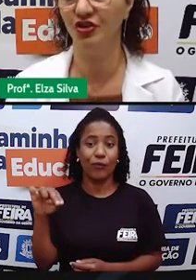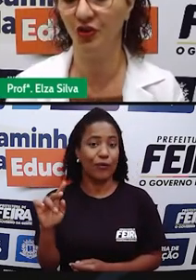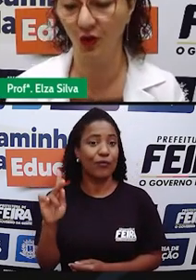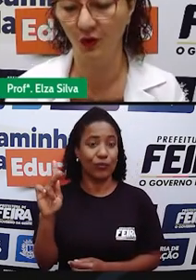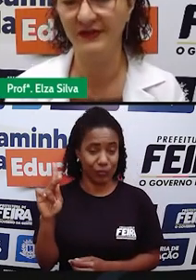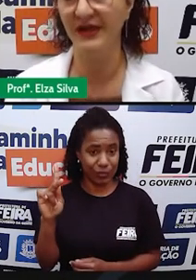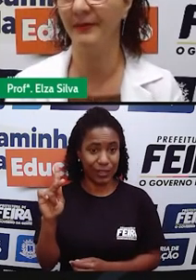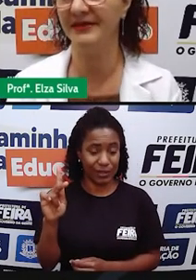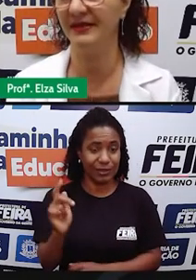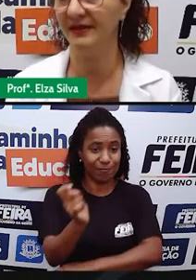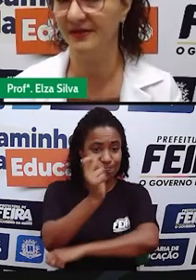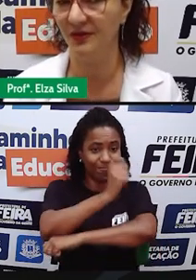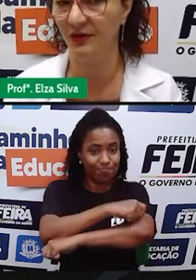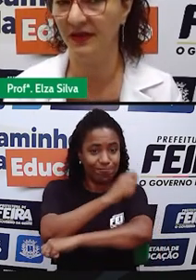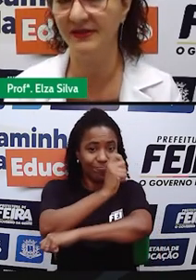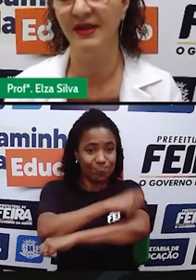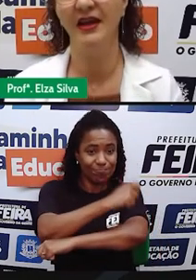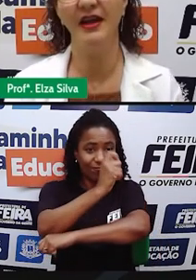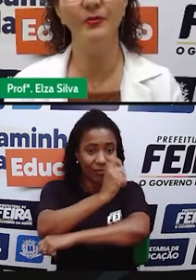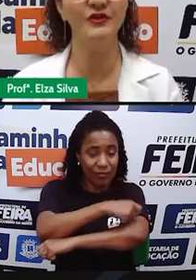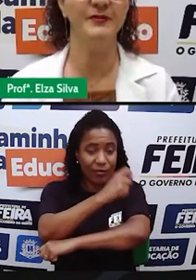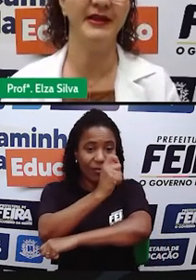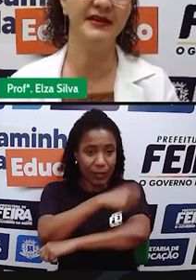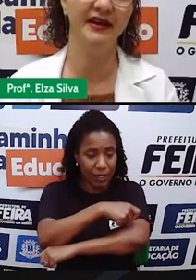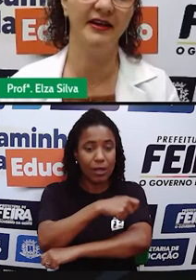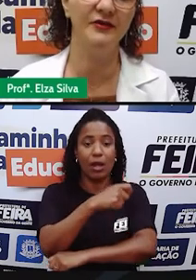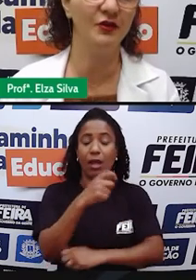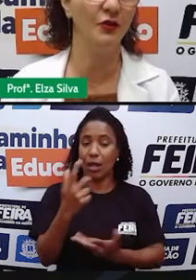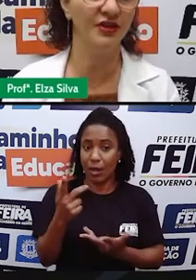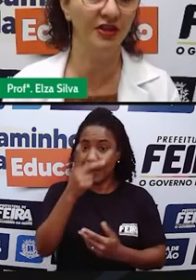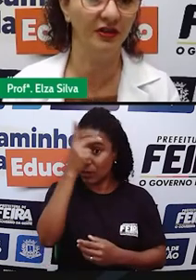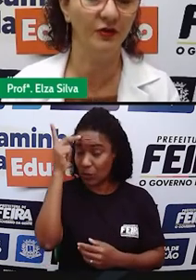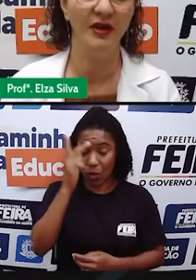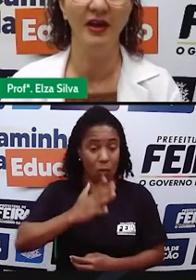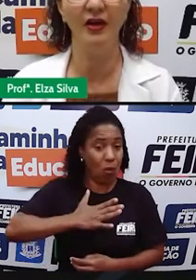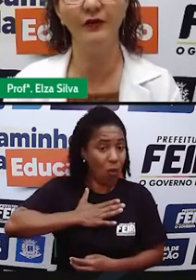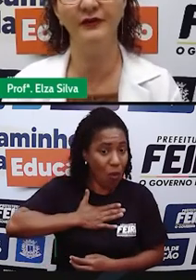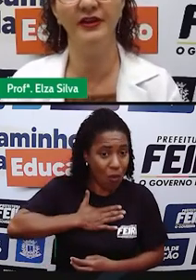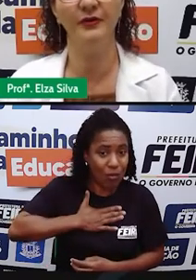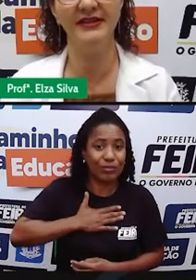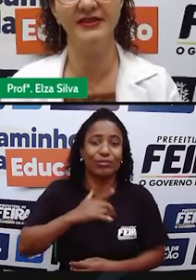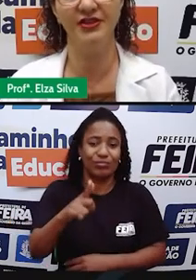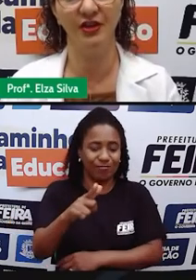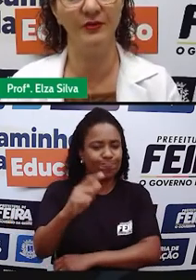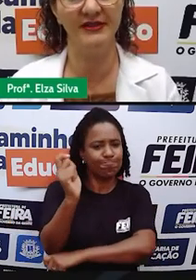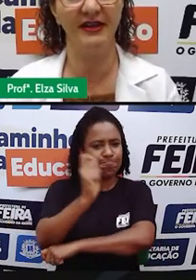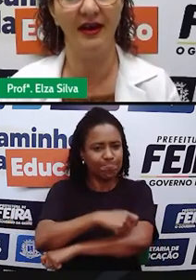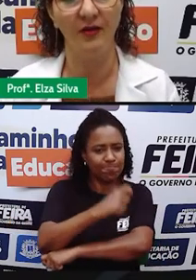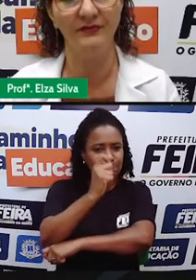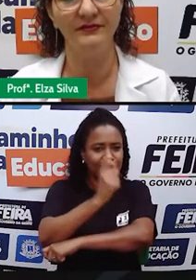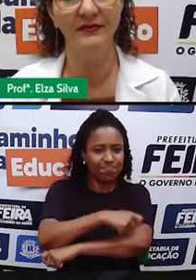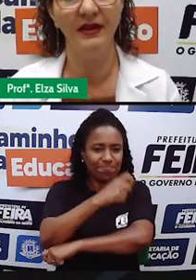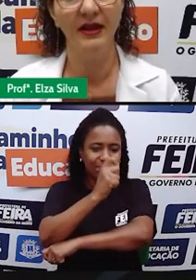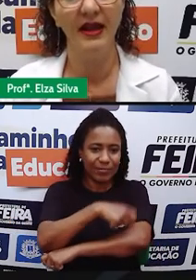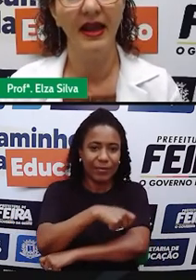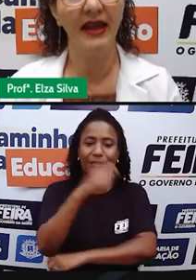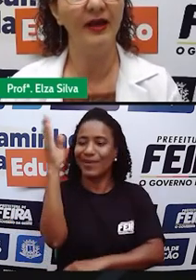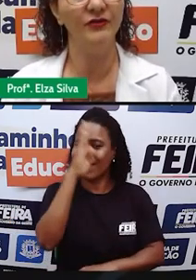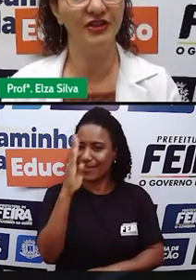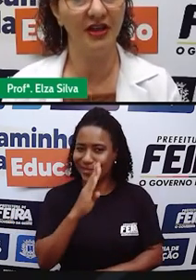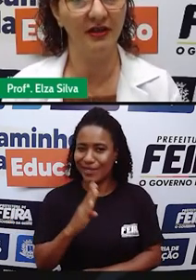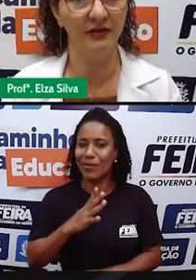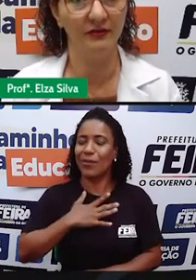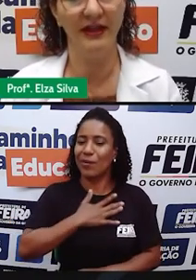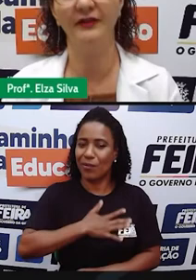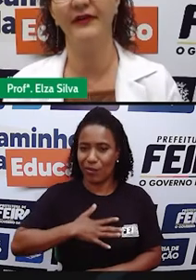shows, apresentações e muitos brasileiros curtindo e ouvindo esse estilo musical. Ele